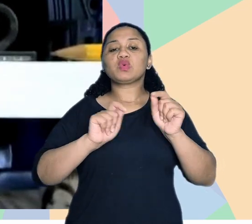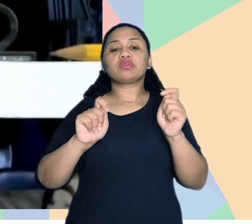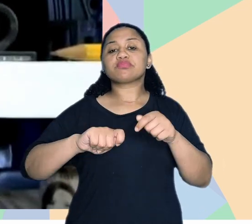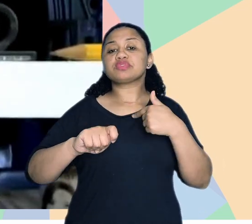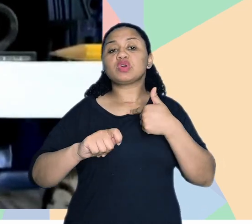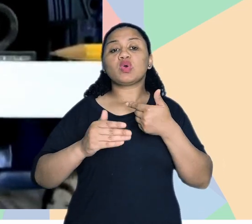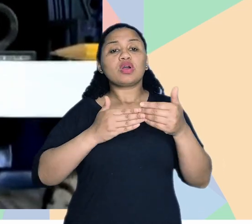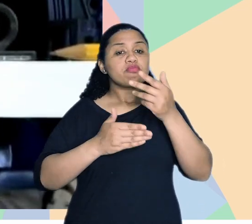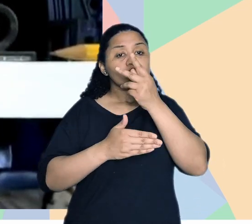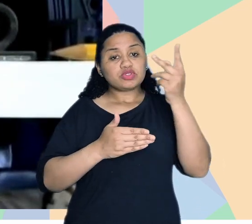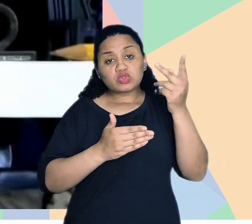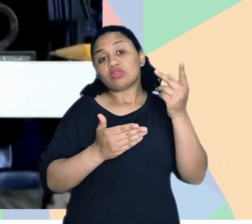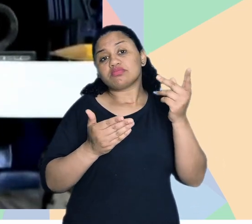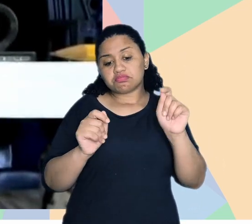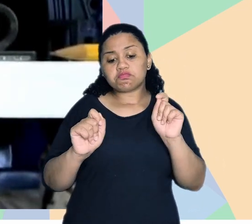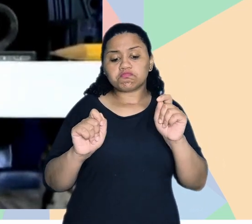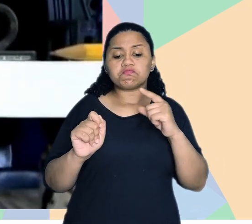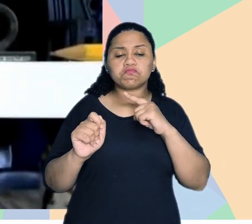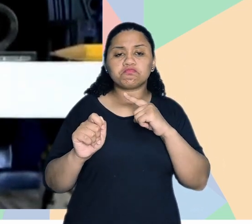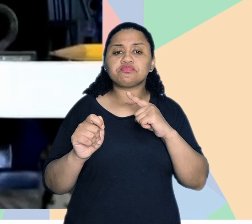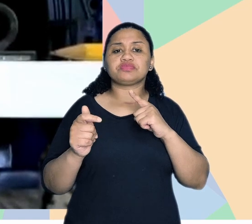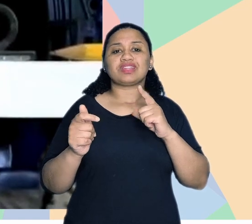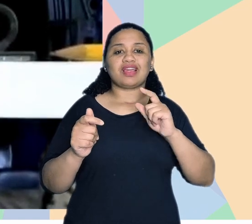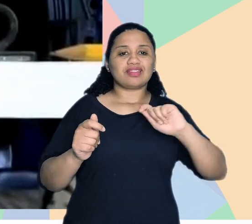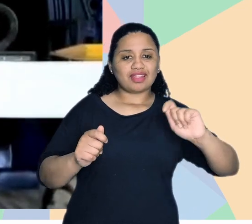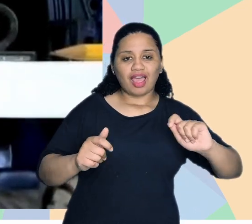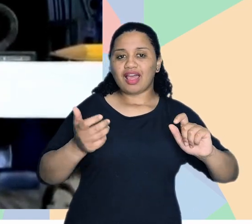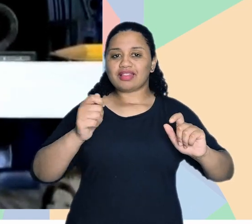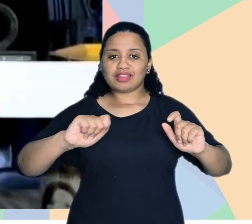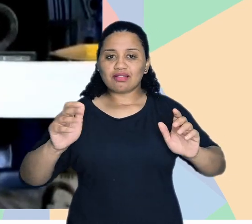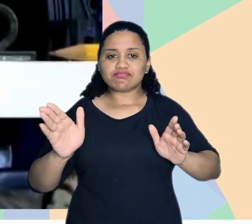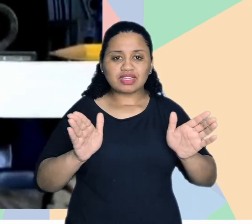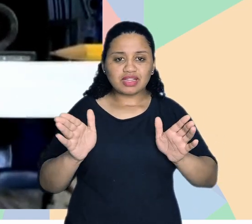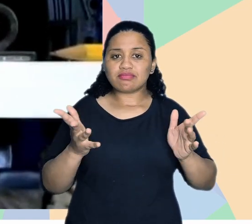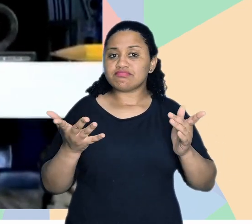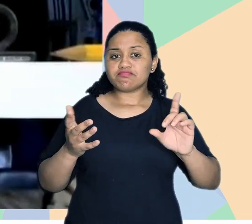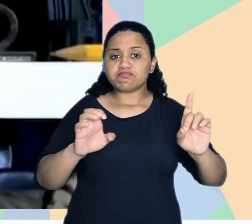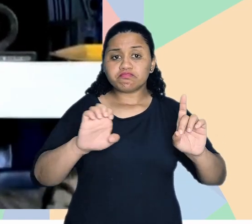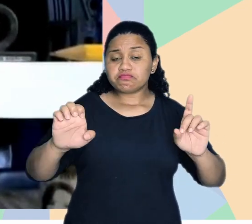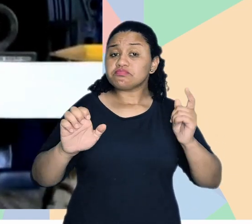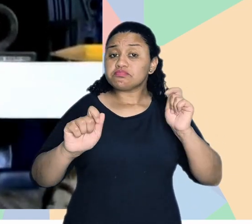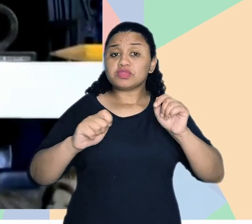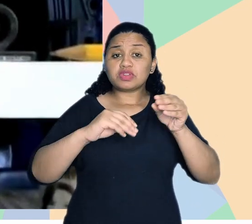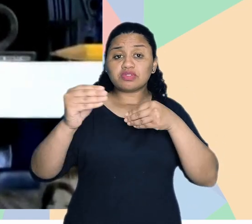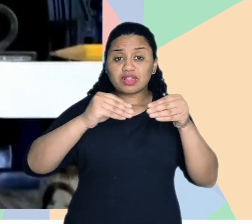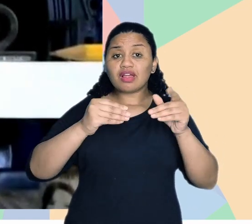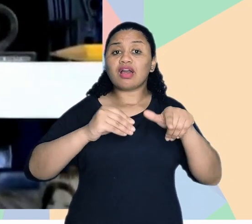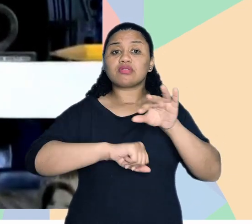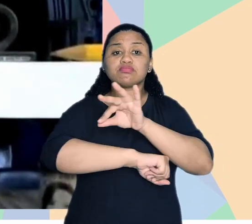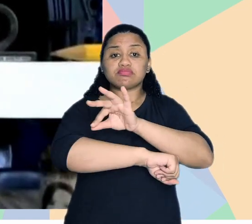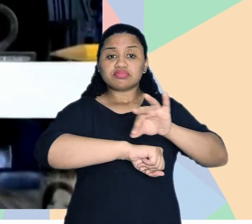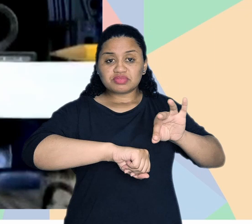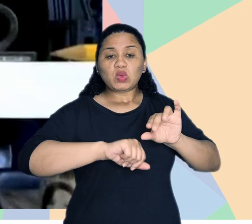de utilização de qualquer usuário, desde os destros ou canhotos, né? Então, ter flexibilidade. E quando a gente fala de